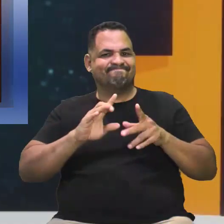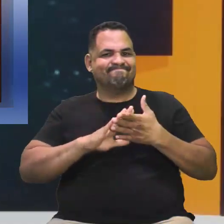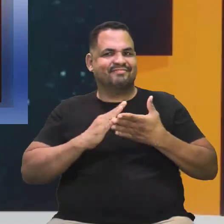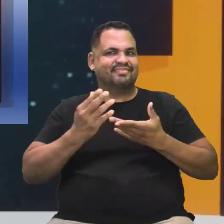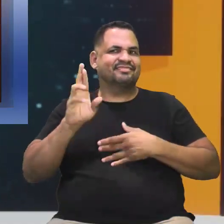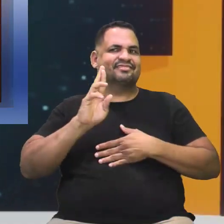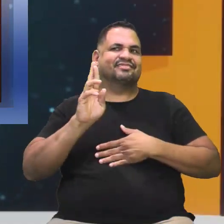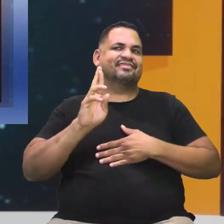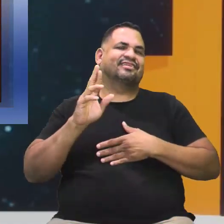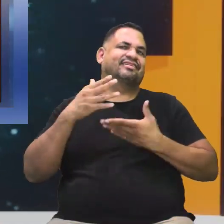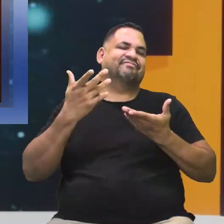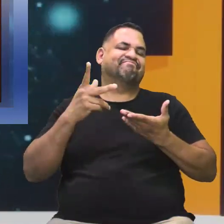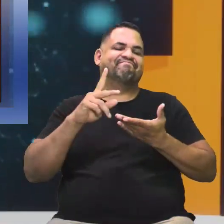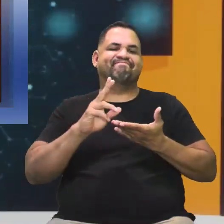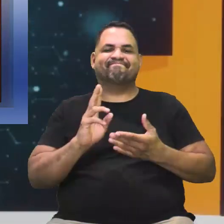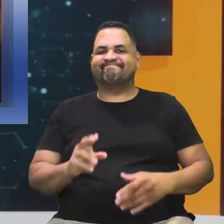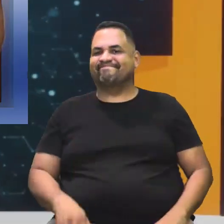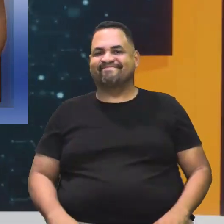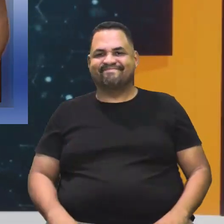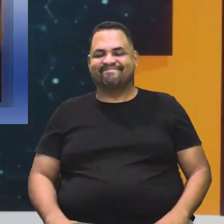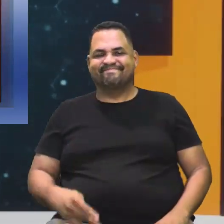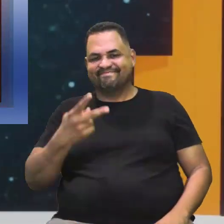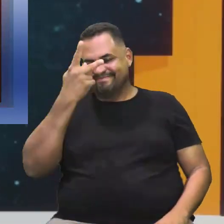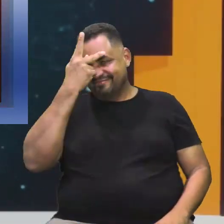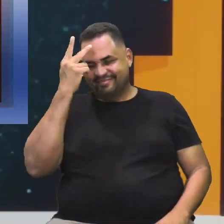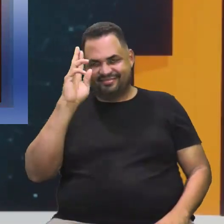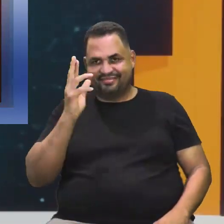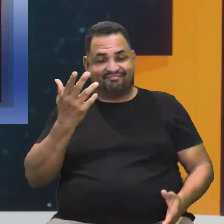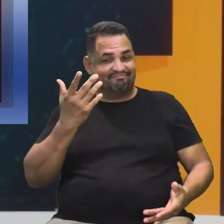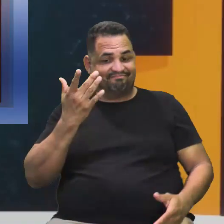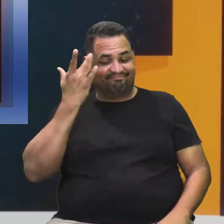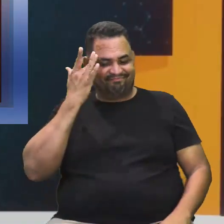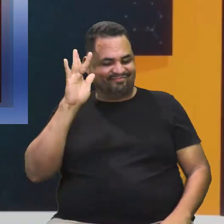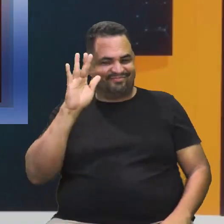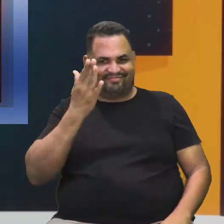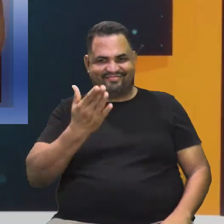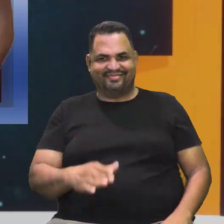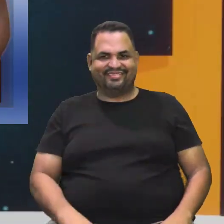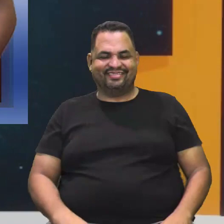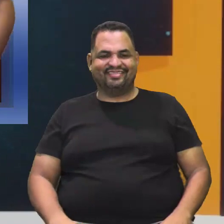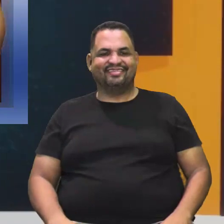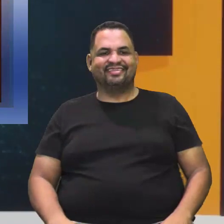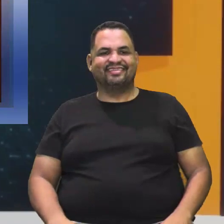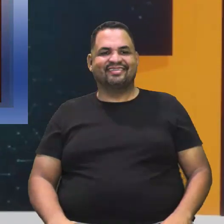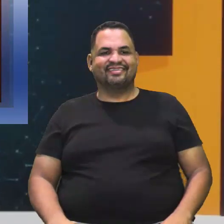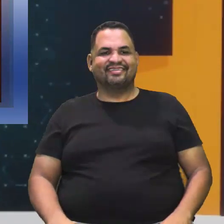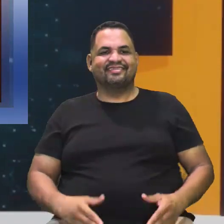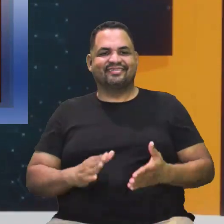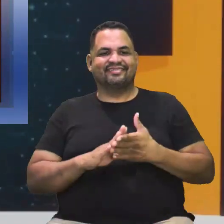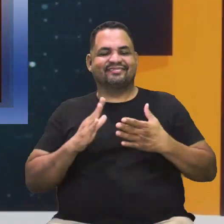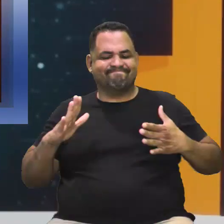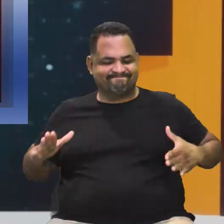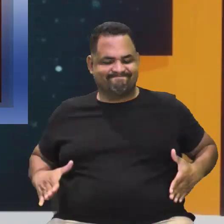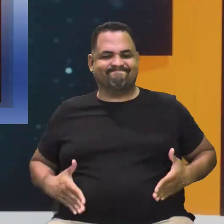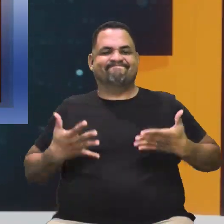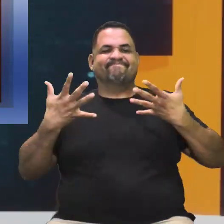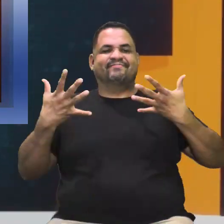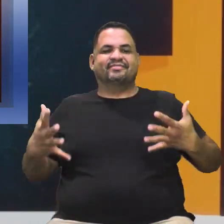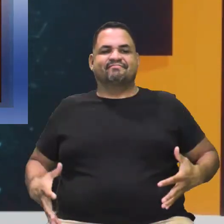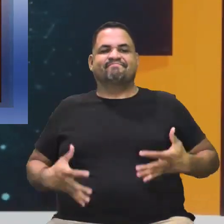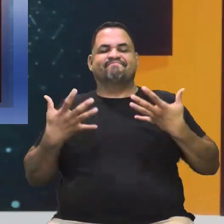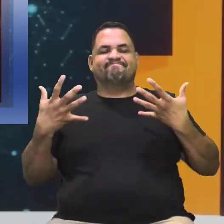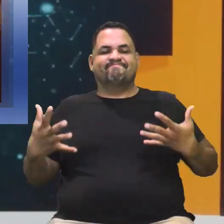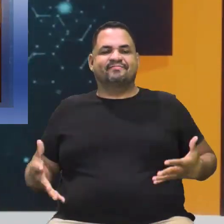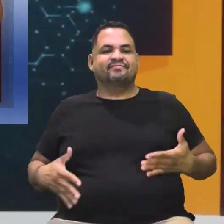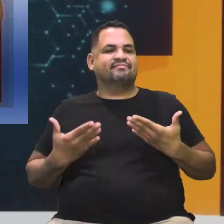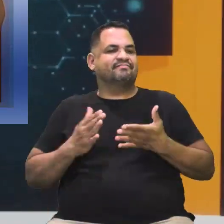o santo, eu consigo lembrar mais. Não consigo lembrar o santo, mas é muito bom, gente. Esse reconhecimento é o que nos motiva, nos dá ânimo